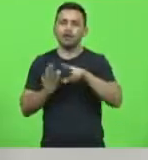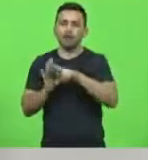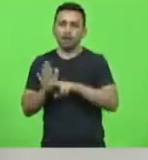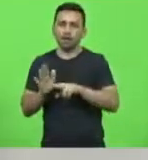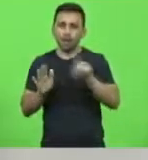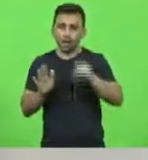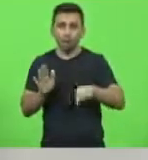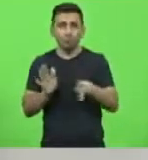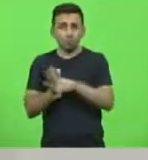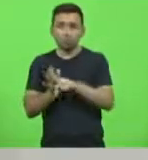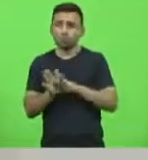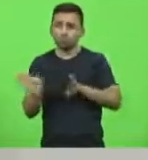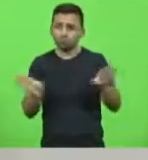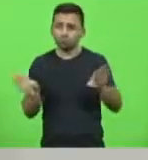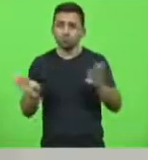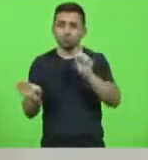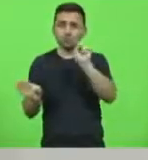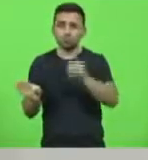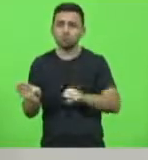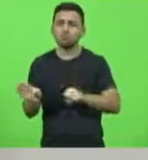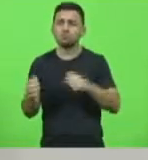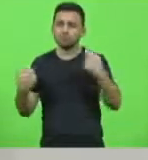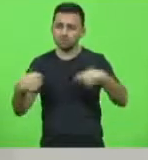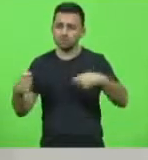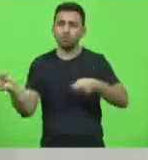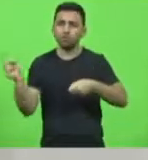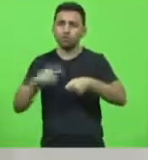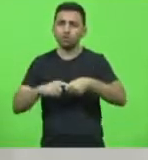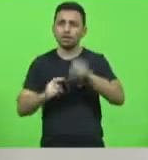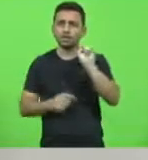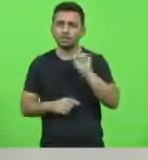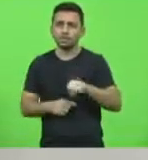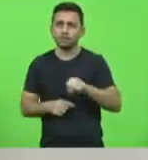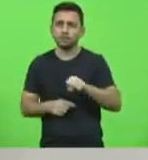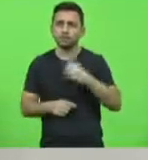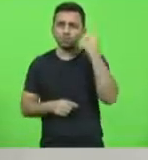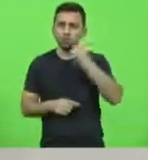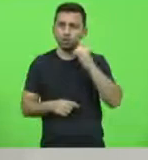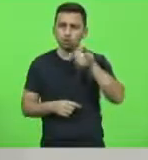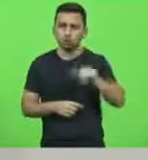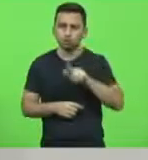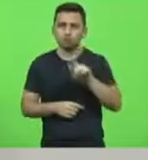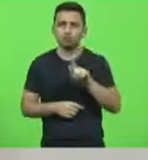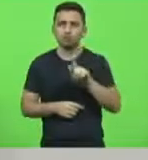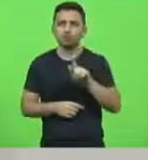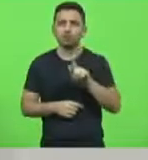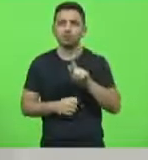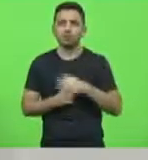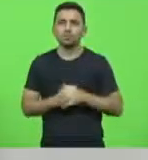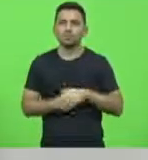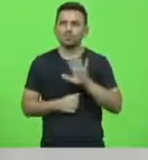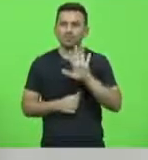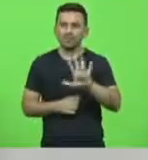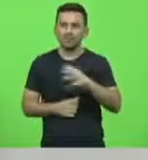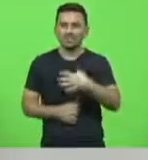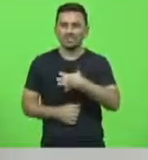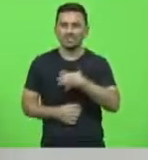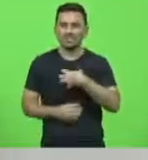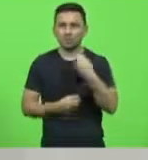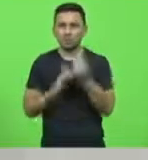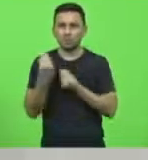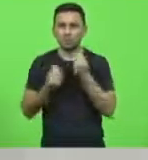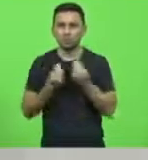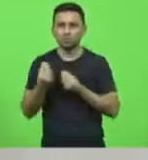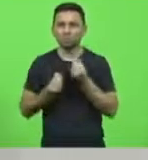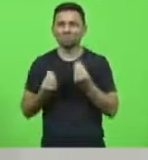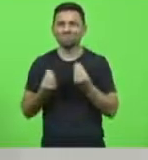parlamentar e merecem ser restabelecidos para o deputado Júlio. Mas a forma, o como é